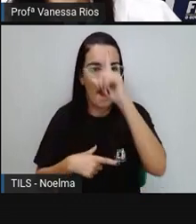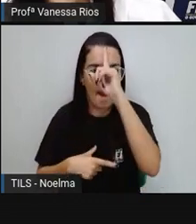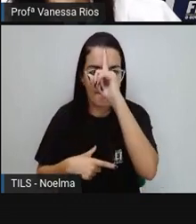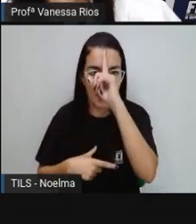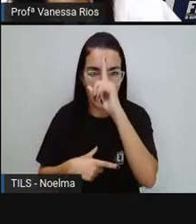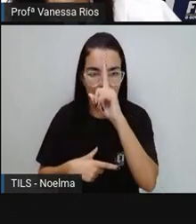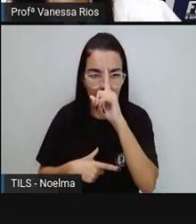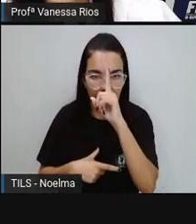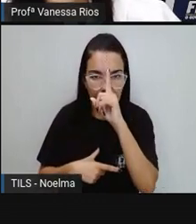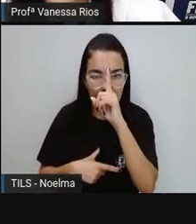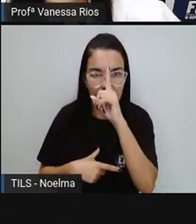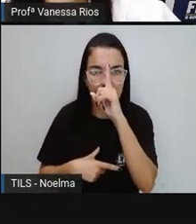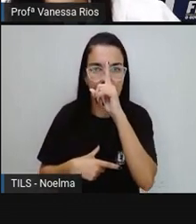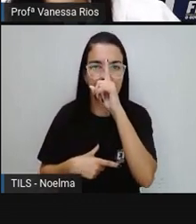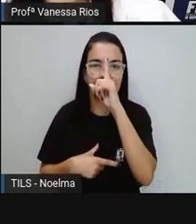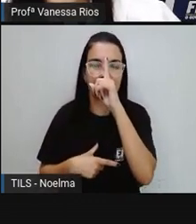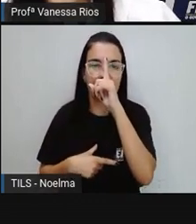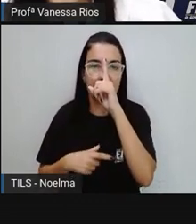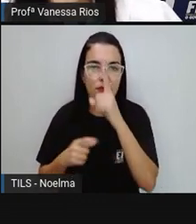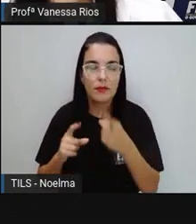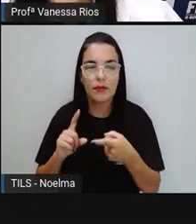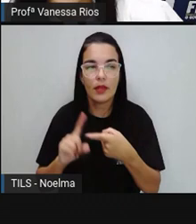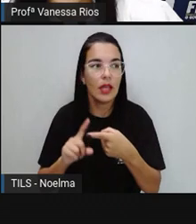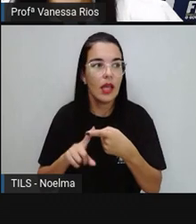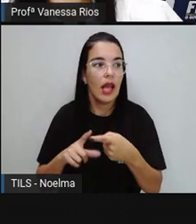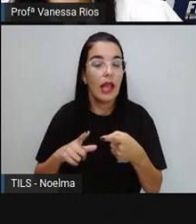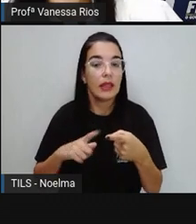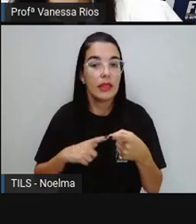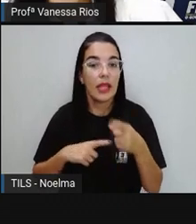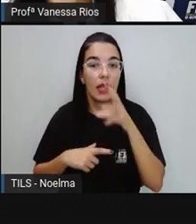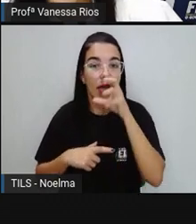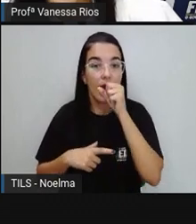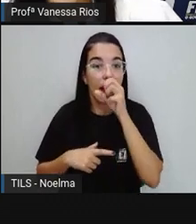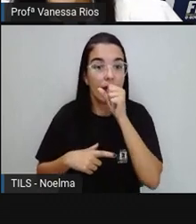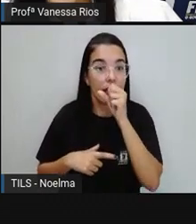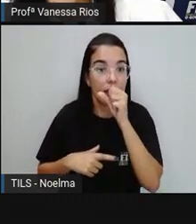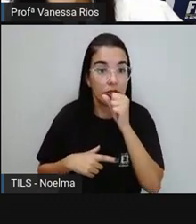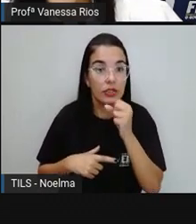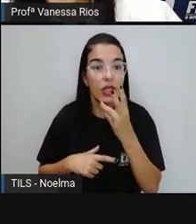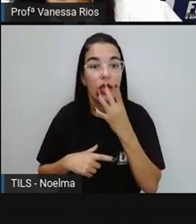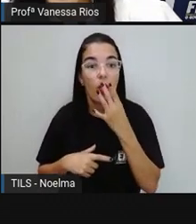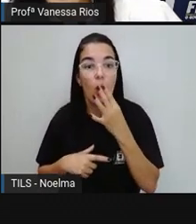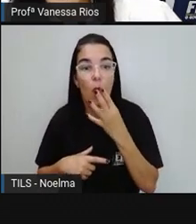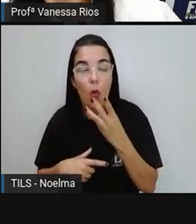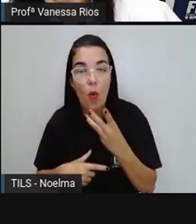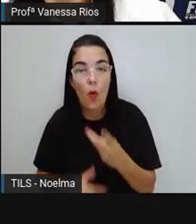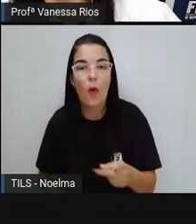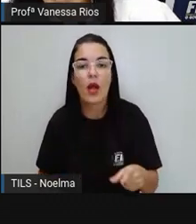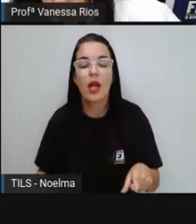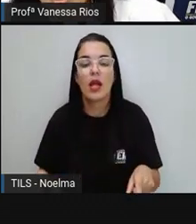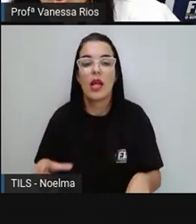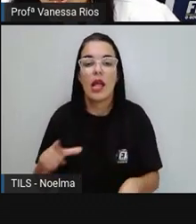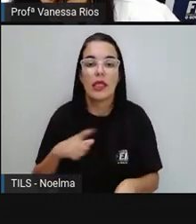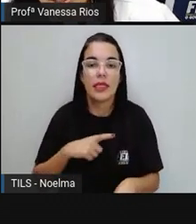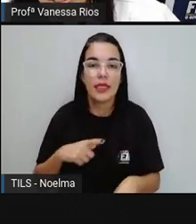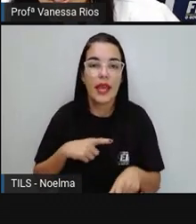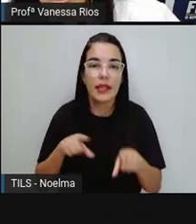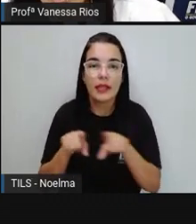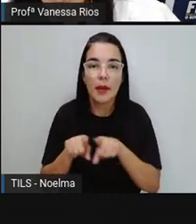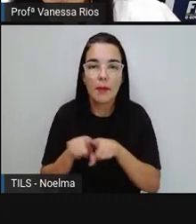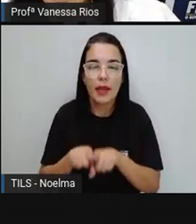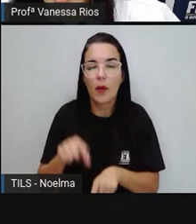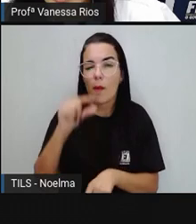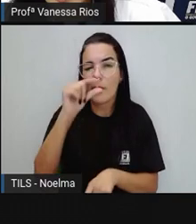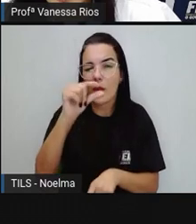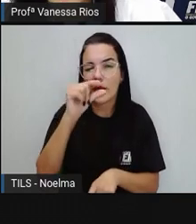que corresponde aqui ao tropical Brasil central, o laranja, tropical, nordeste oriental, e um pouquinho